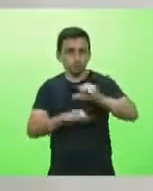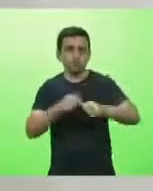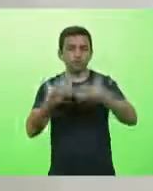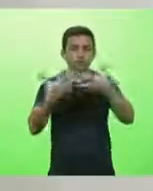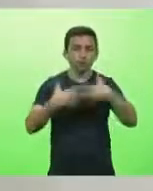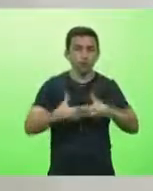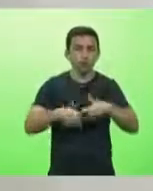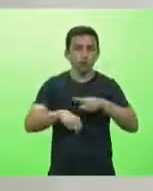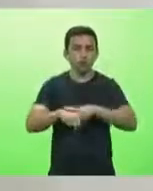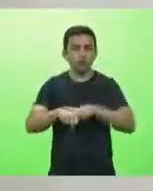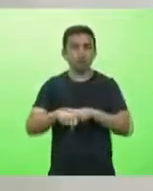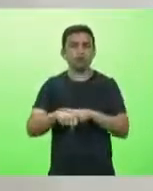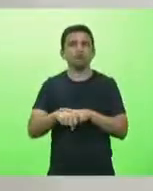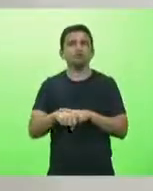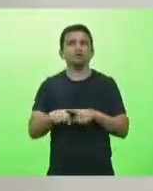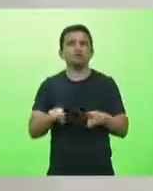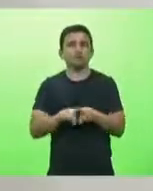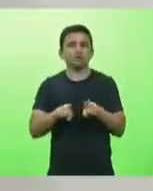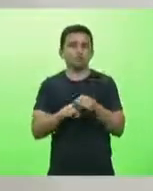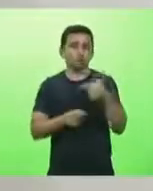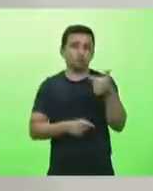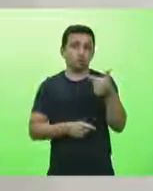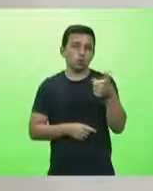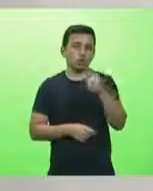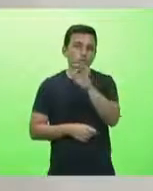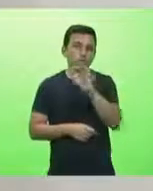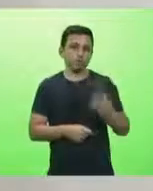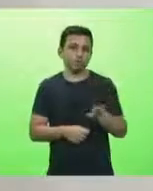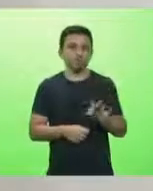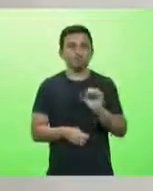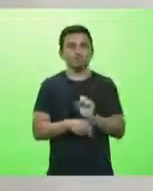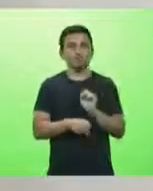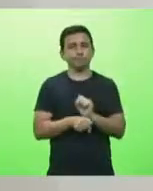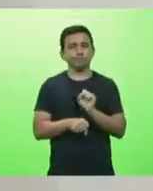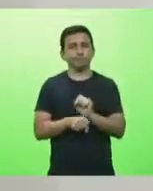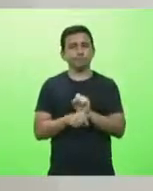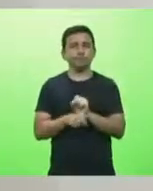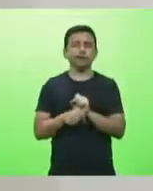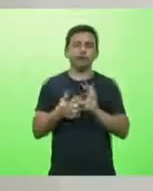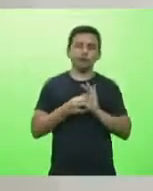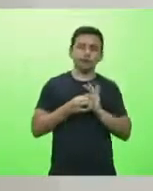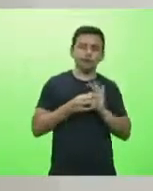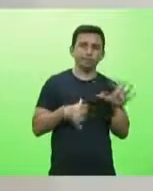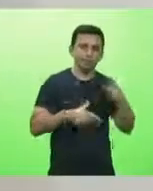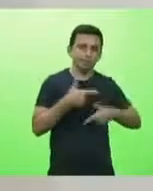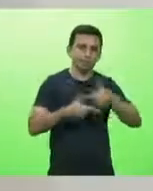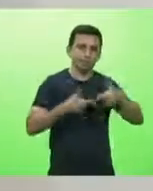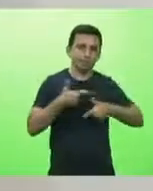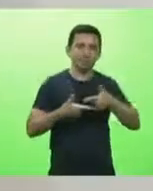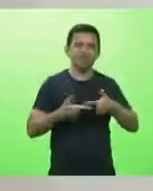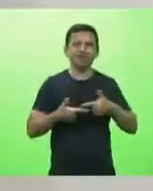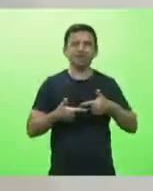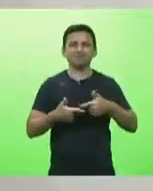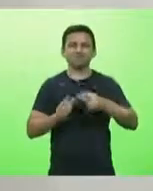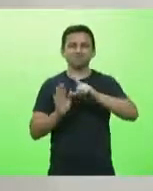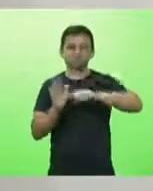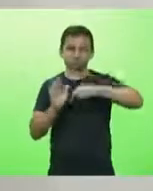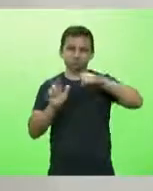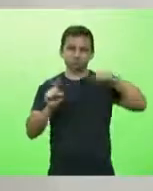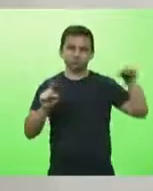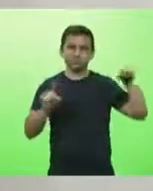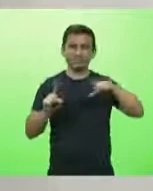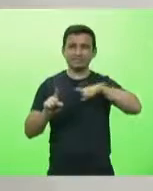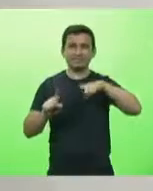12% que ainda estavam aguardando liberação para poder trabalhar. Então, esses dados são alarmantes e mostram o